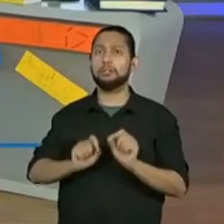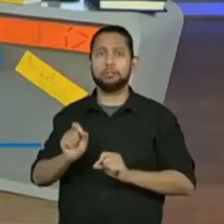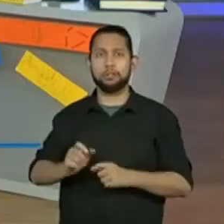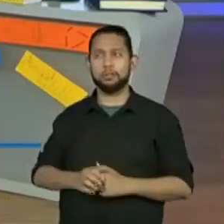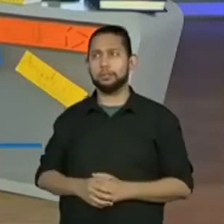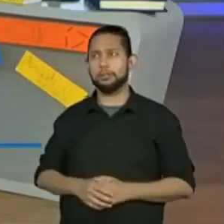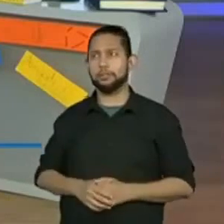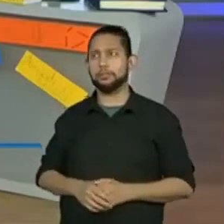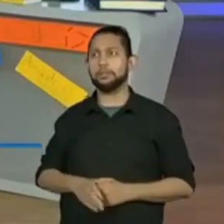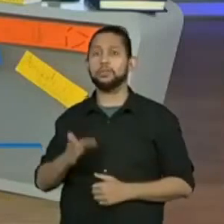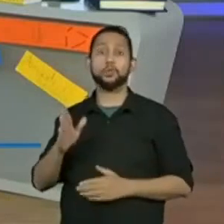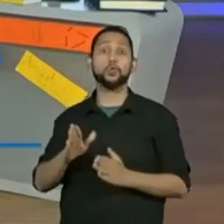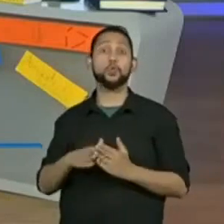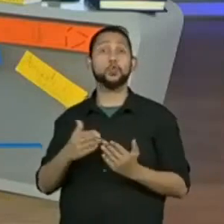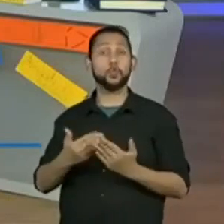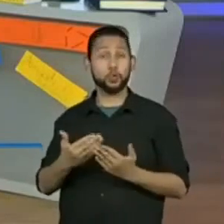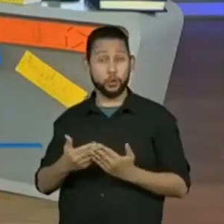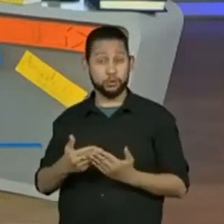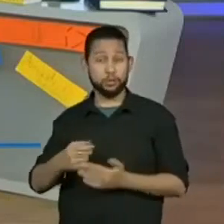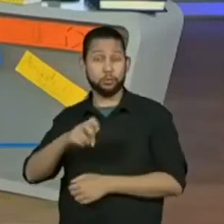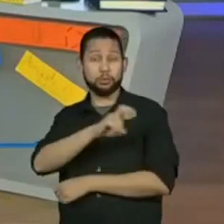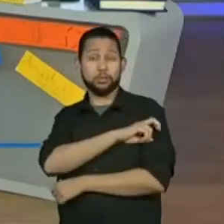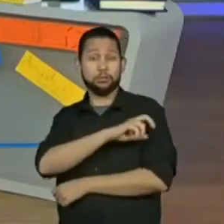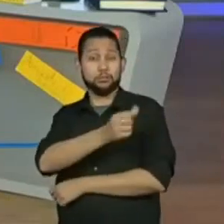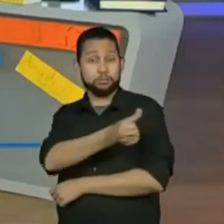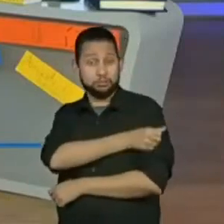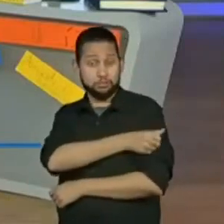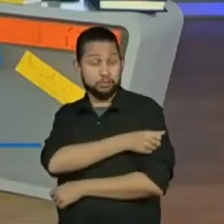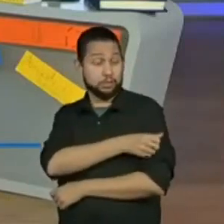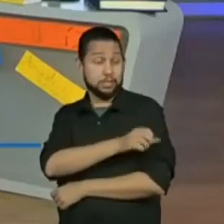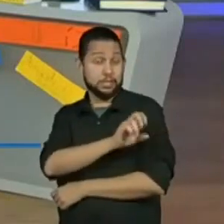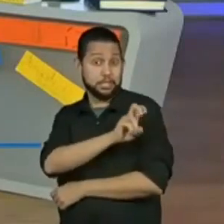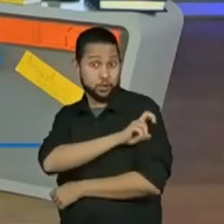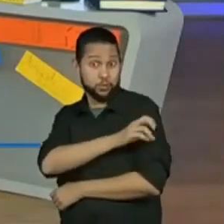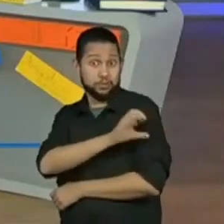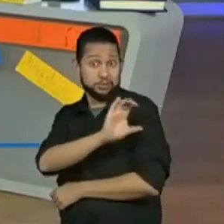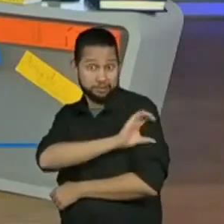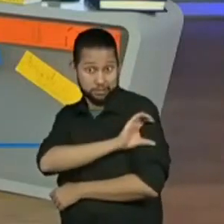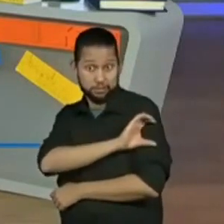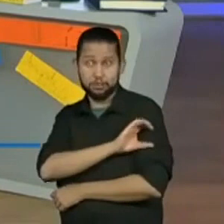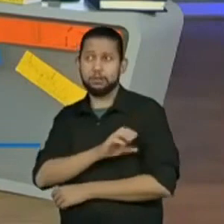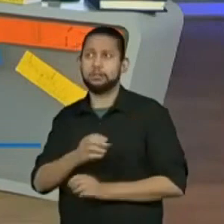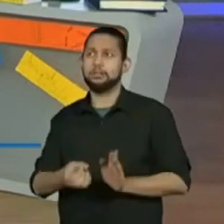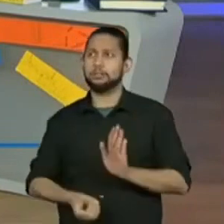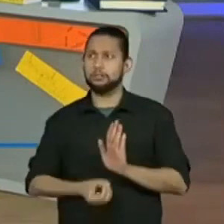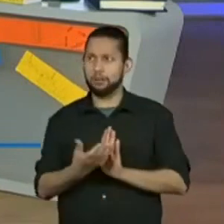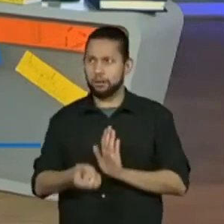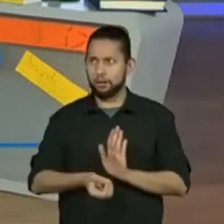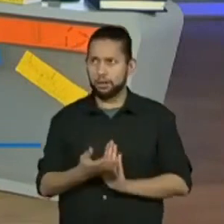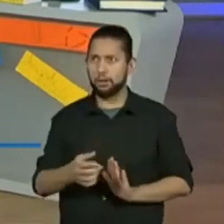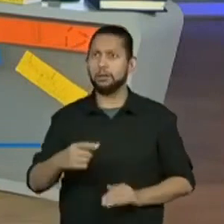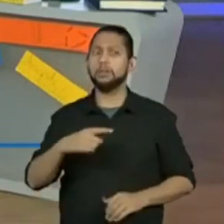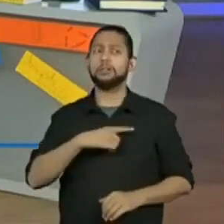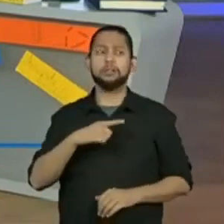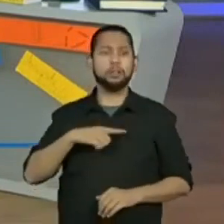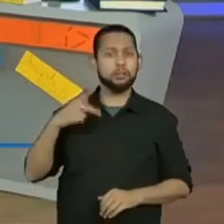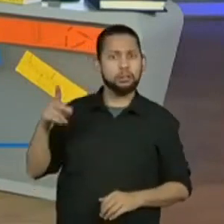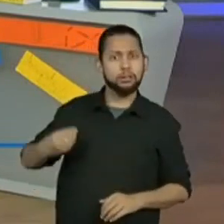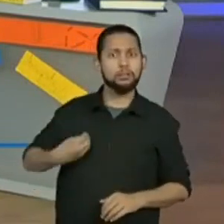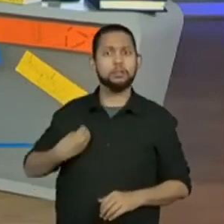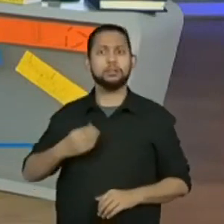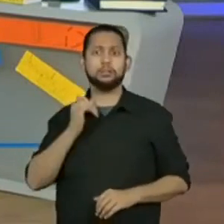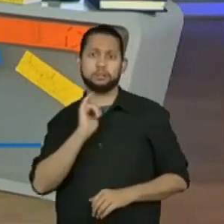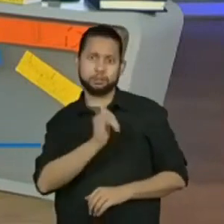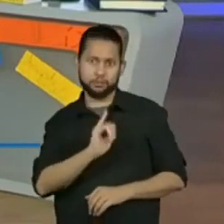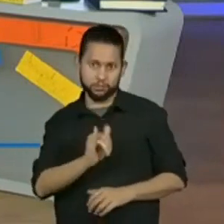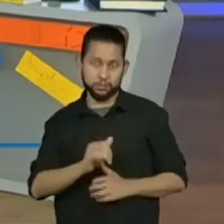Já está. Escola Tito Livre, o quinto ano C. Falando do sarau, falando que sim. que são... Ó, já